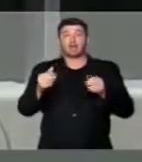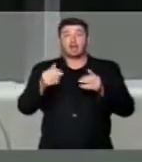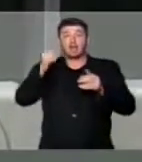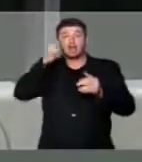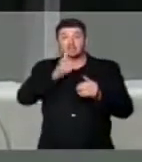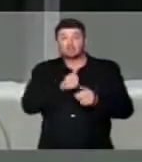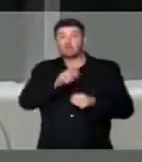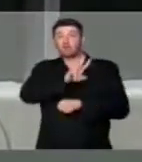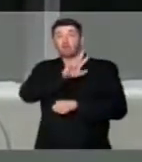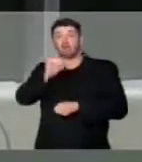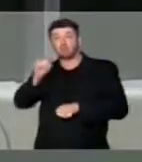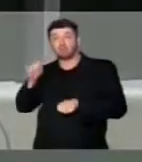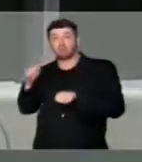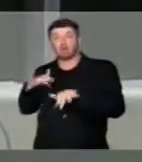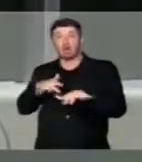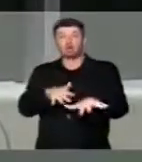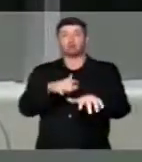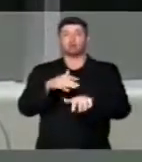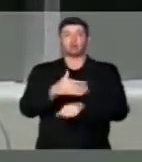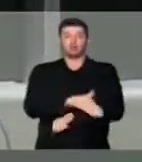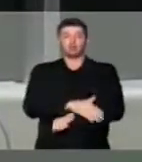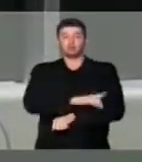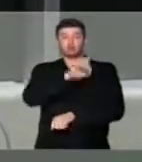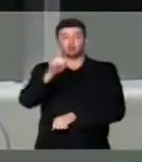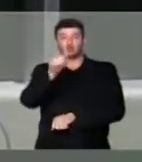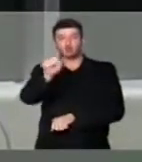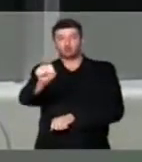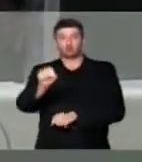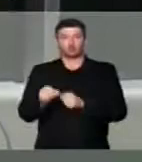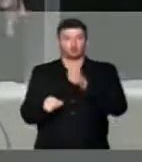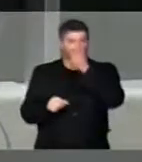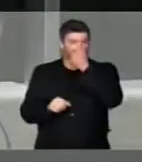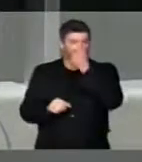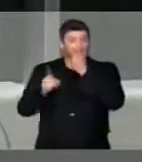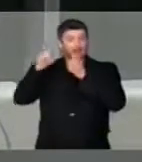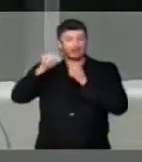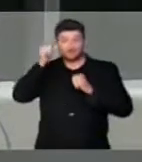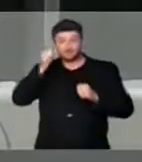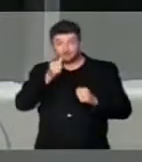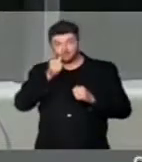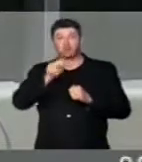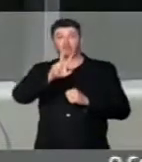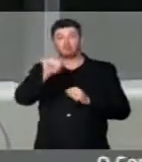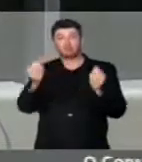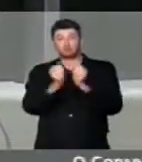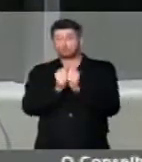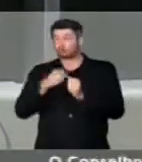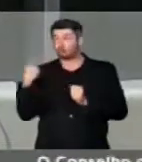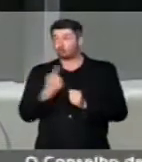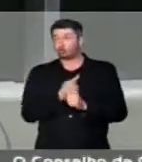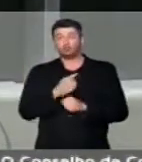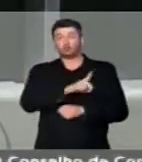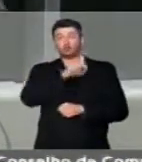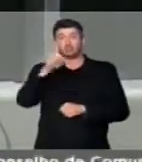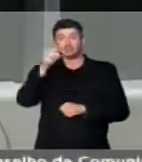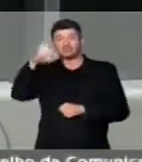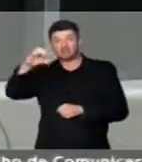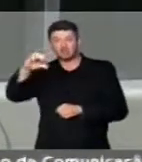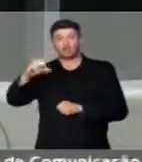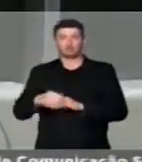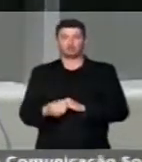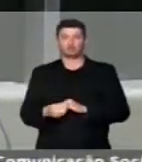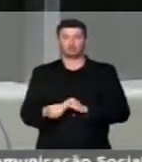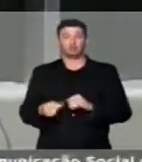vão estar na rua conosco no dia 18, são essas mulheres que vão estar conosco no dia 19,